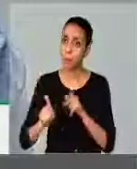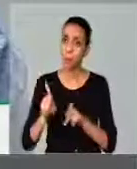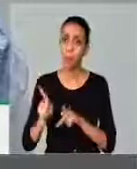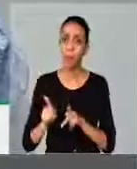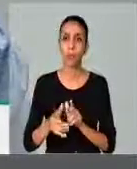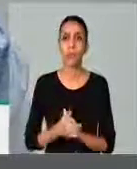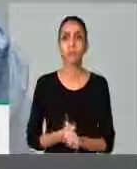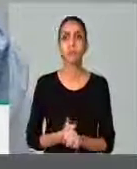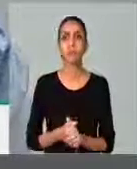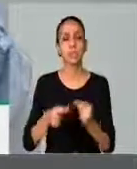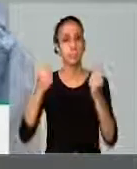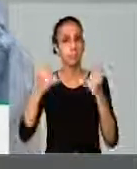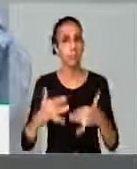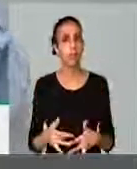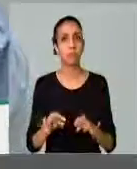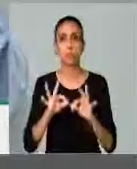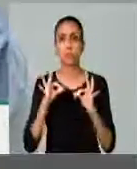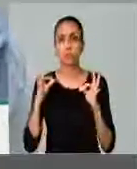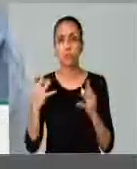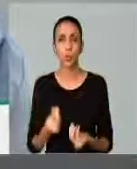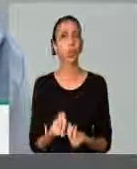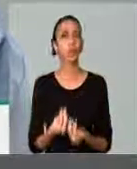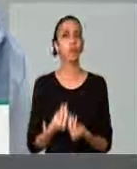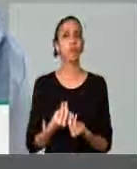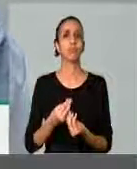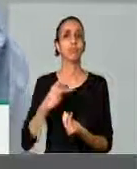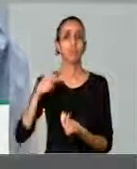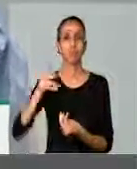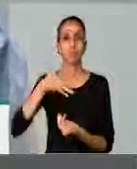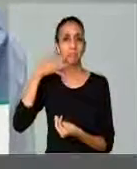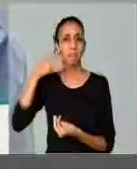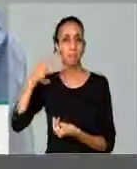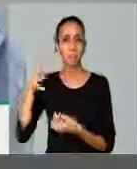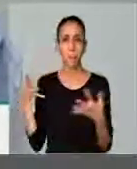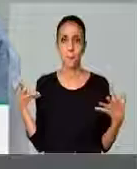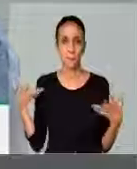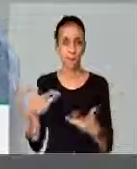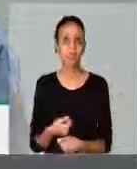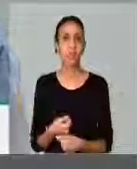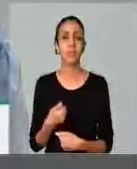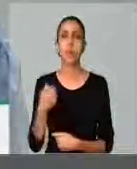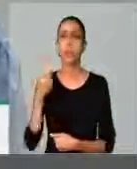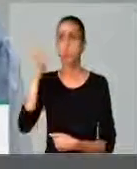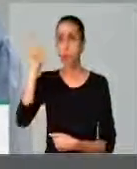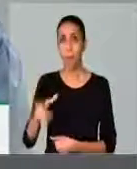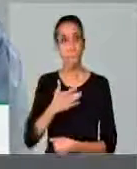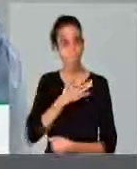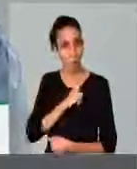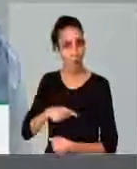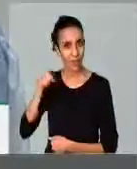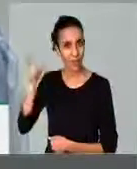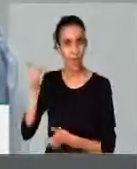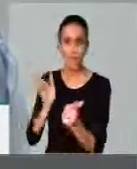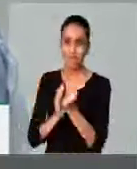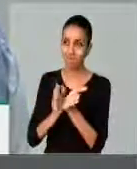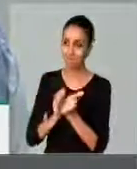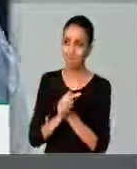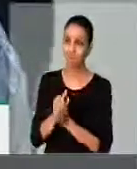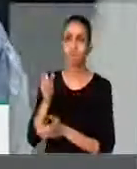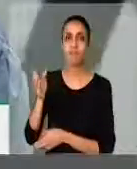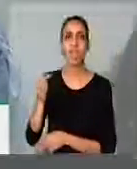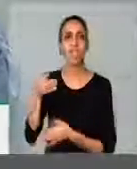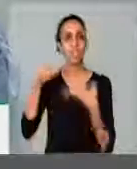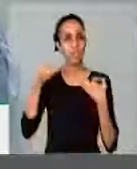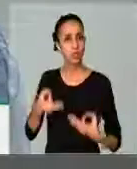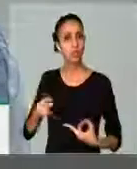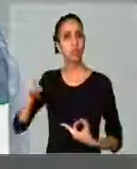das suas demandas como dos seus agradecimentos. Então, eu quero dar aqui, parabenizar o meu governador, que está sendo um digno